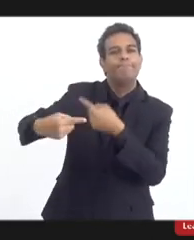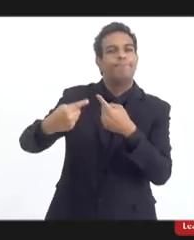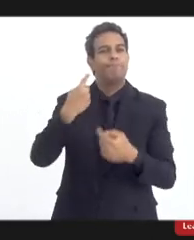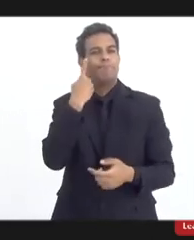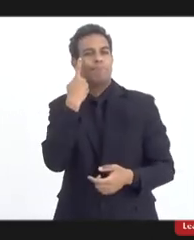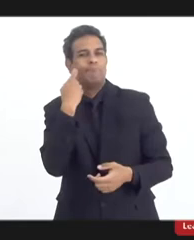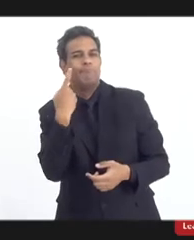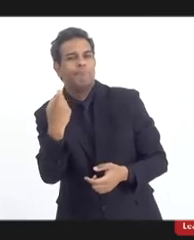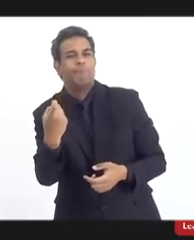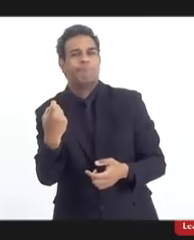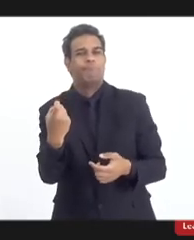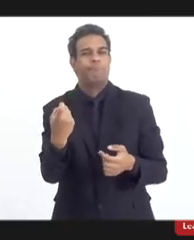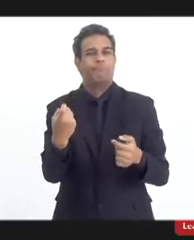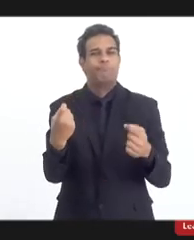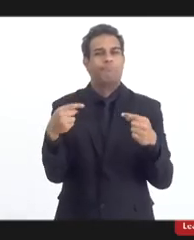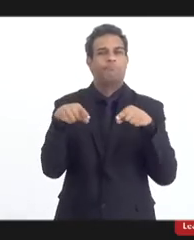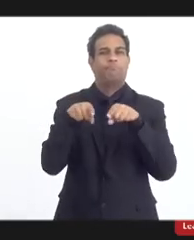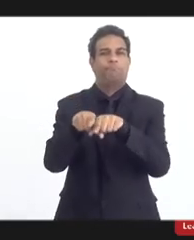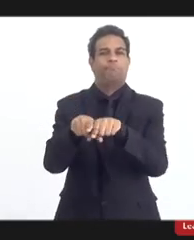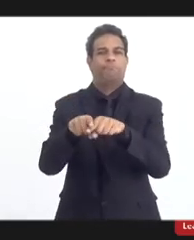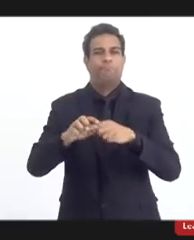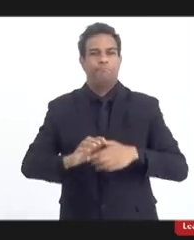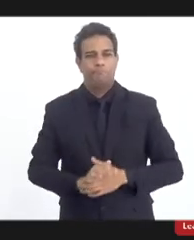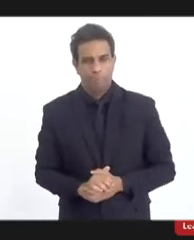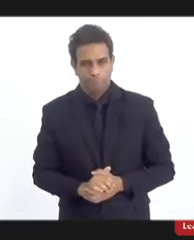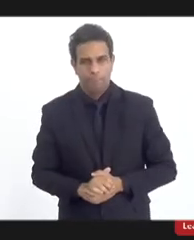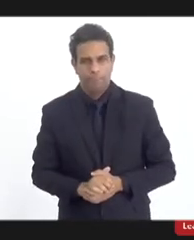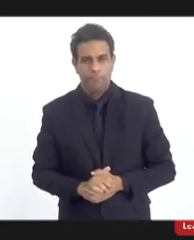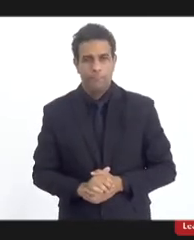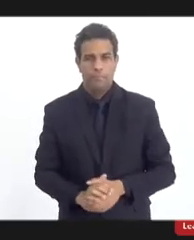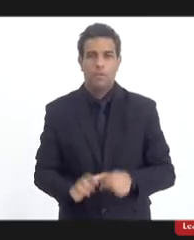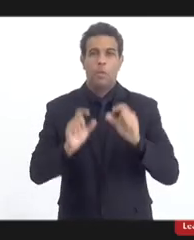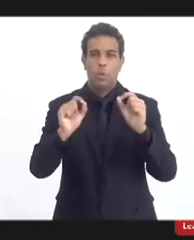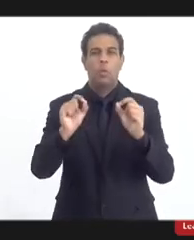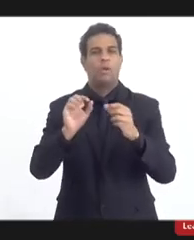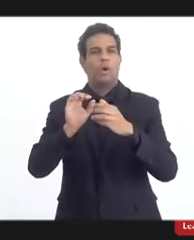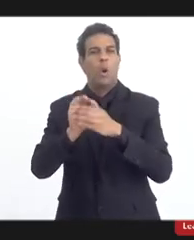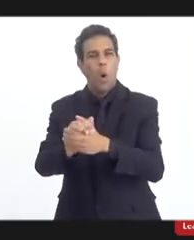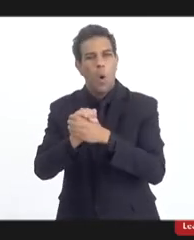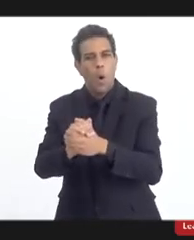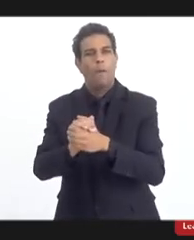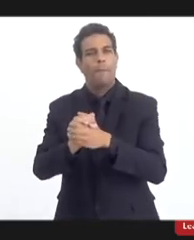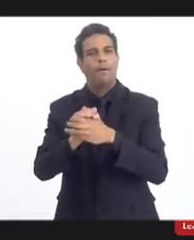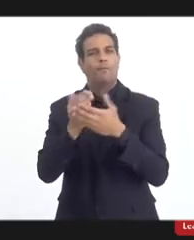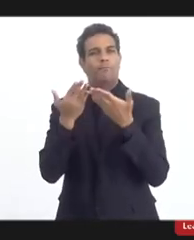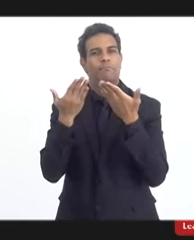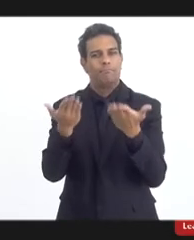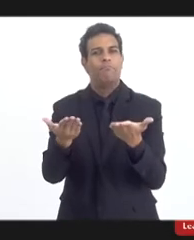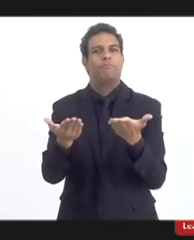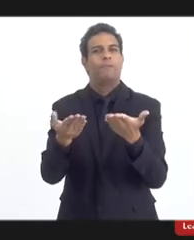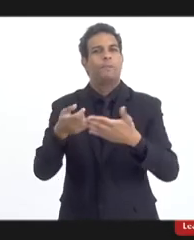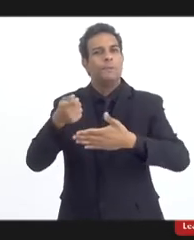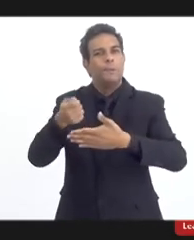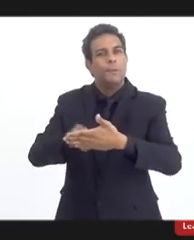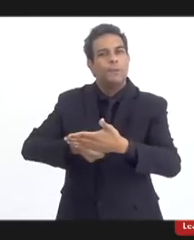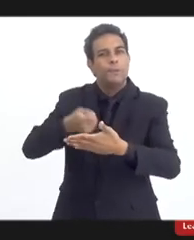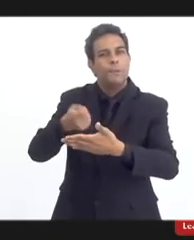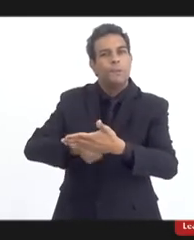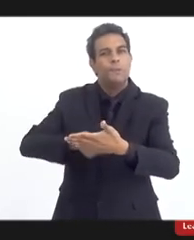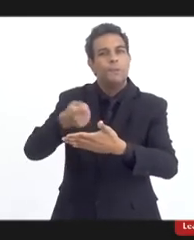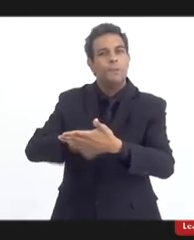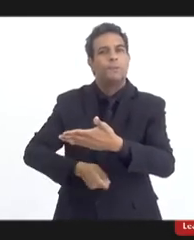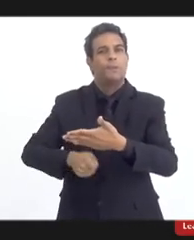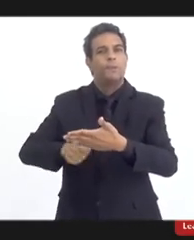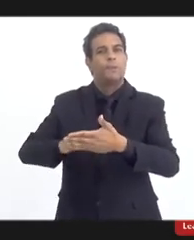muito tempo. pelo seu compromisso com a luta em defesa da